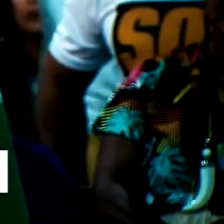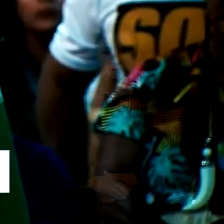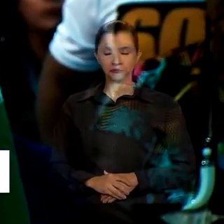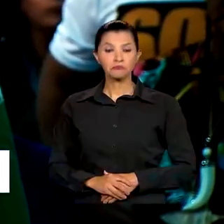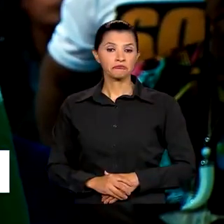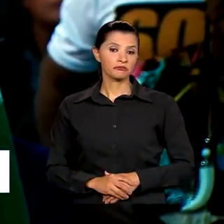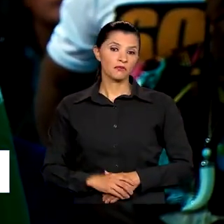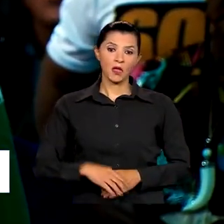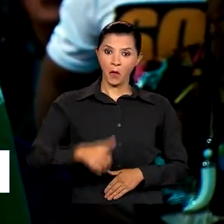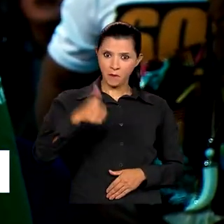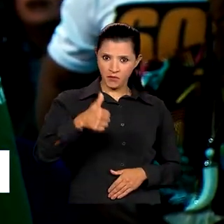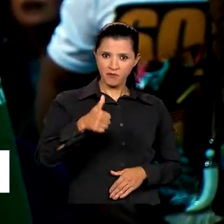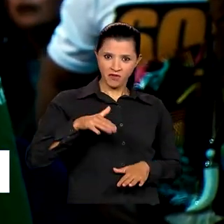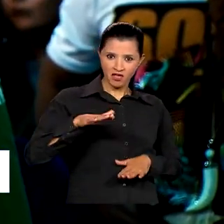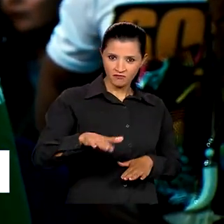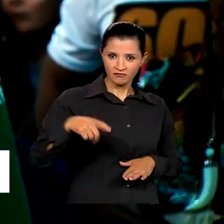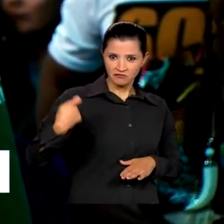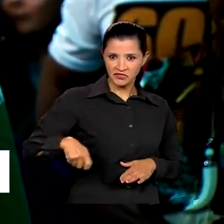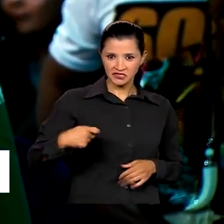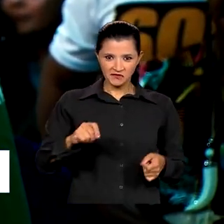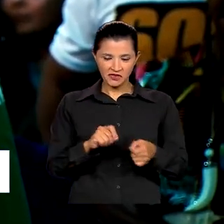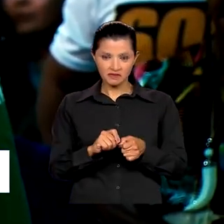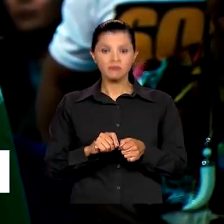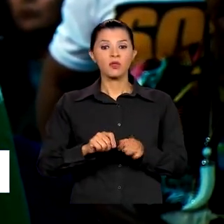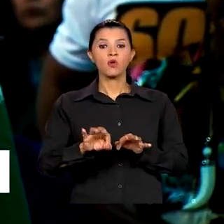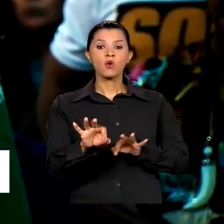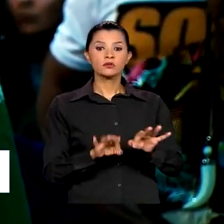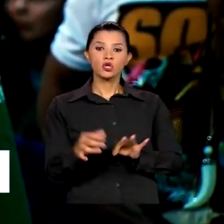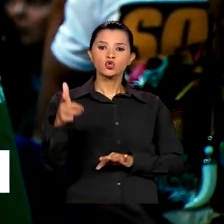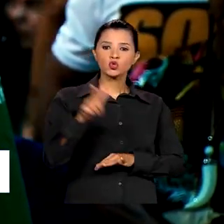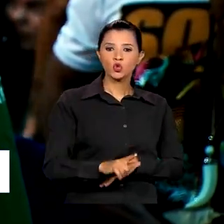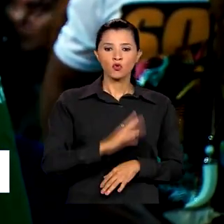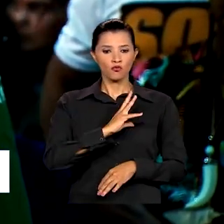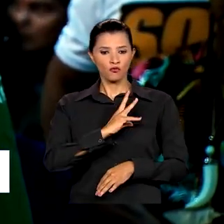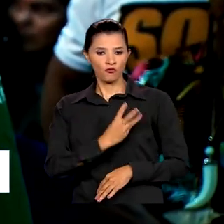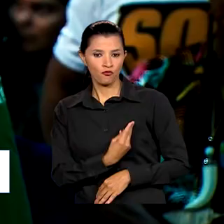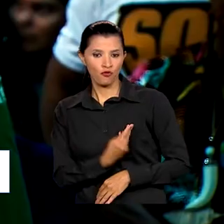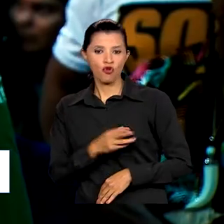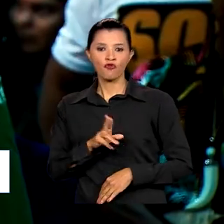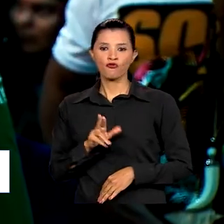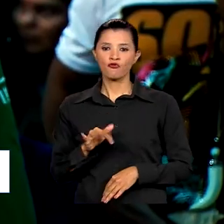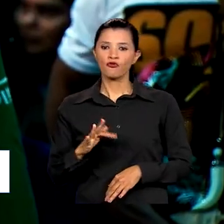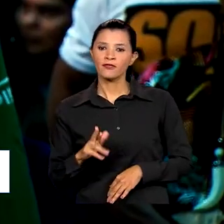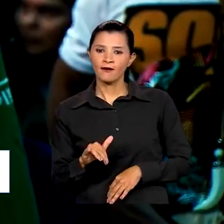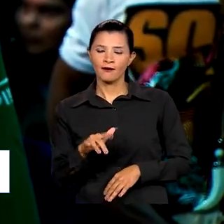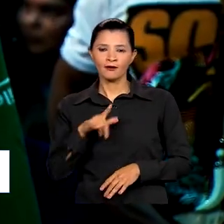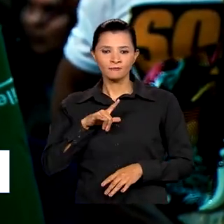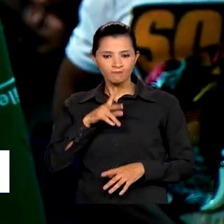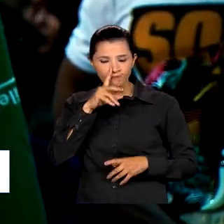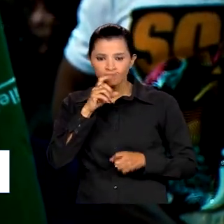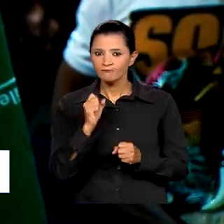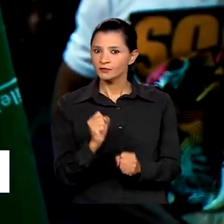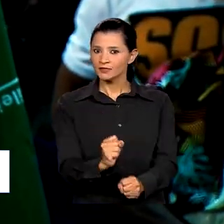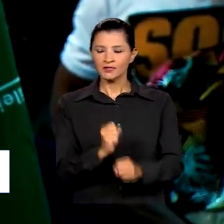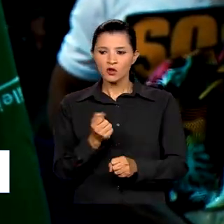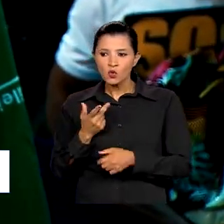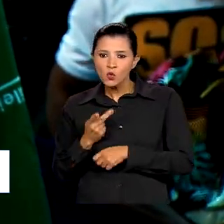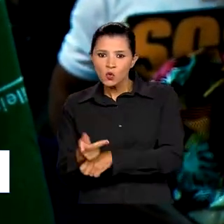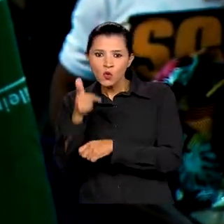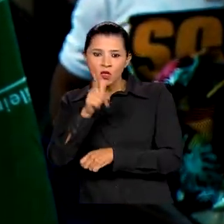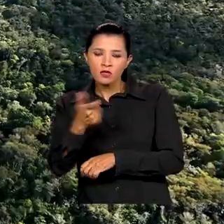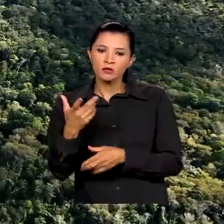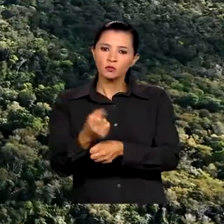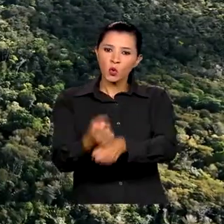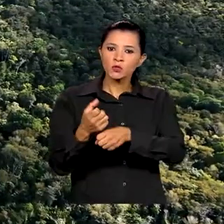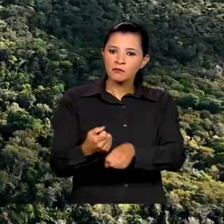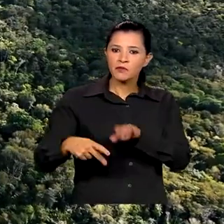Esse é o primeiro passo que a gente tem que dar. Realizar, reorganizar FUNAI, fortalecer FUNAI, buscar orçamento para FUNAI.